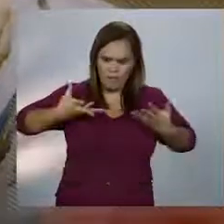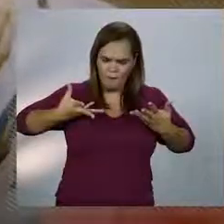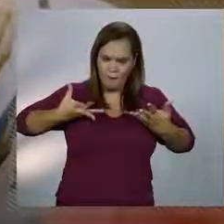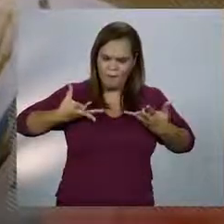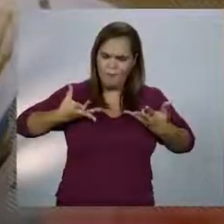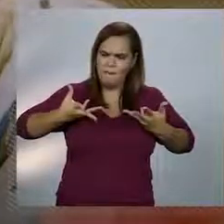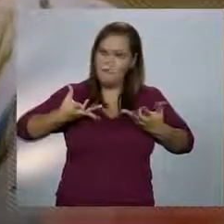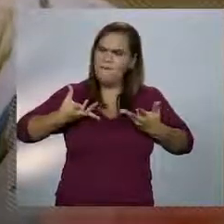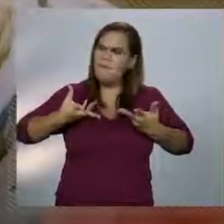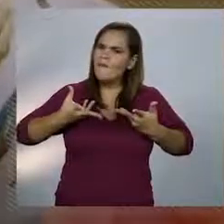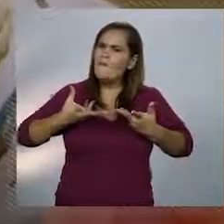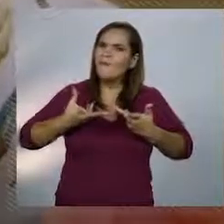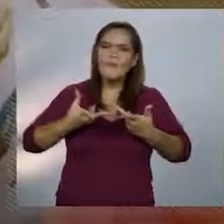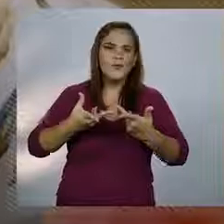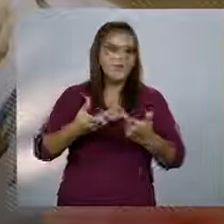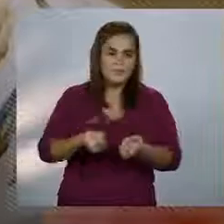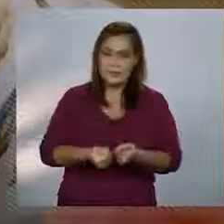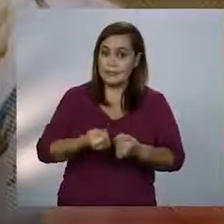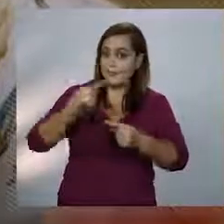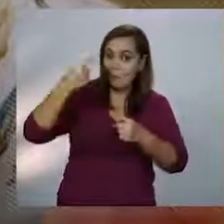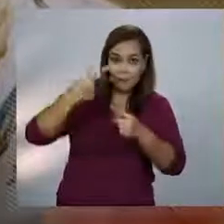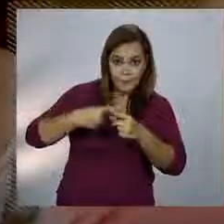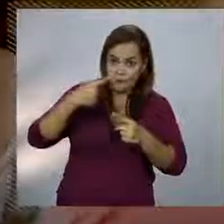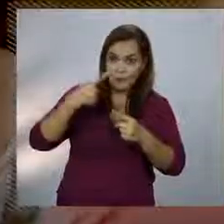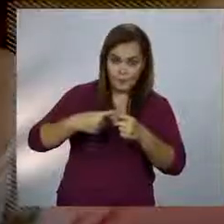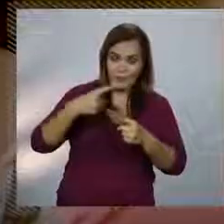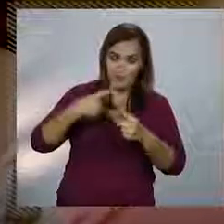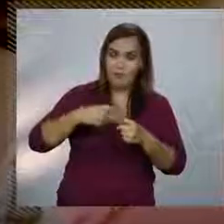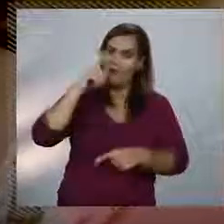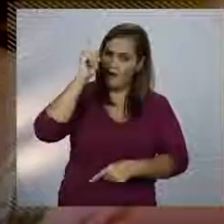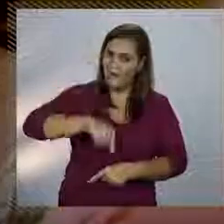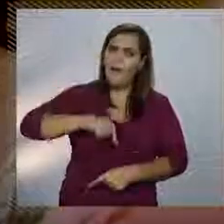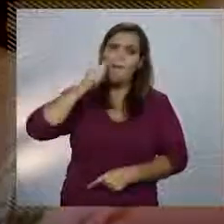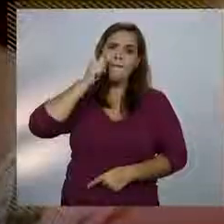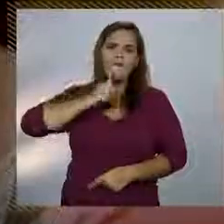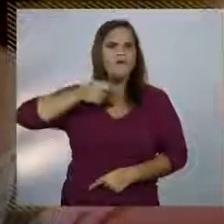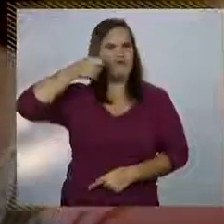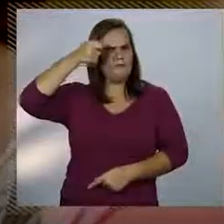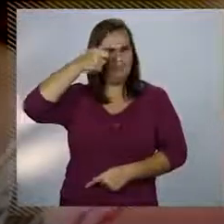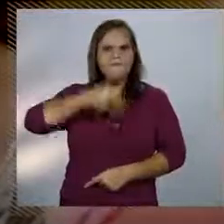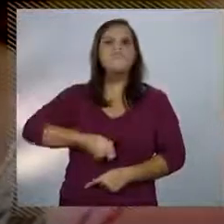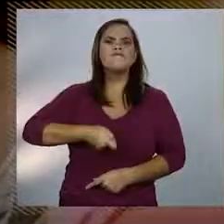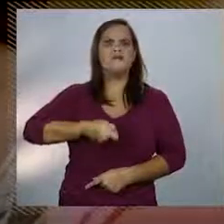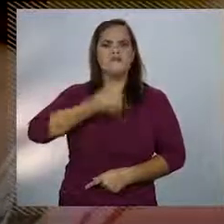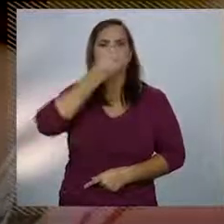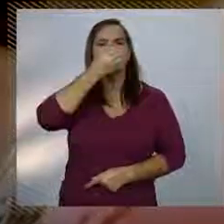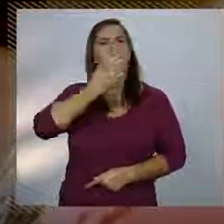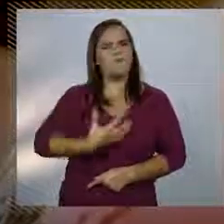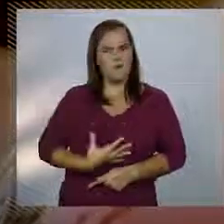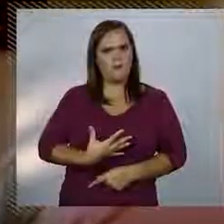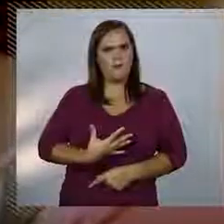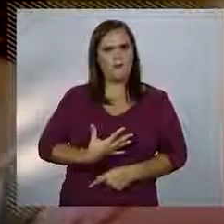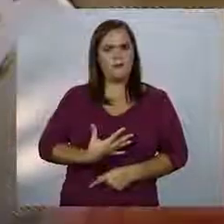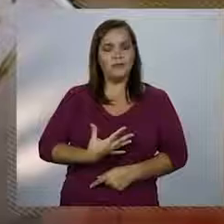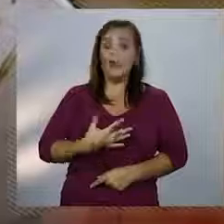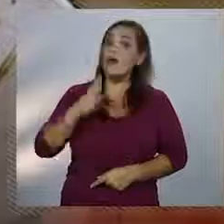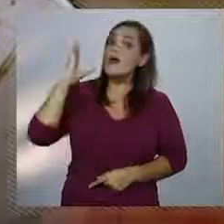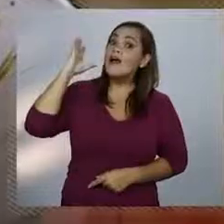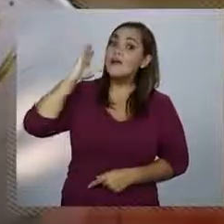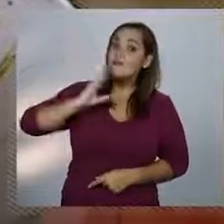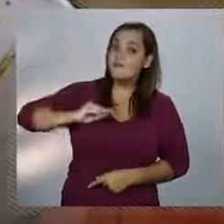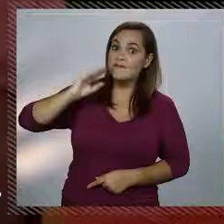A Fátima tem esse poder de governança porque ela é uma mulher de fibra.